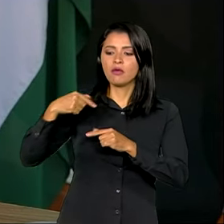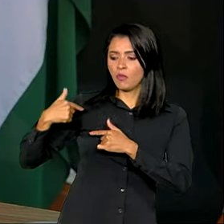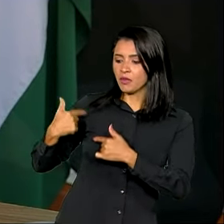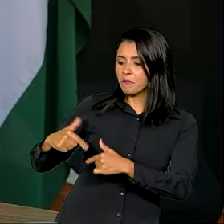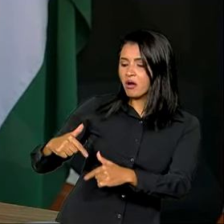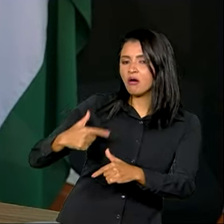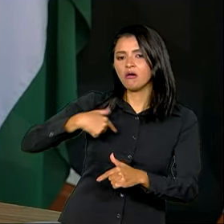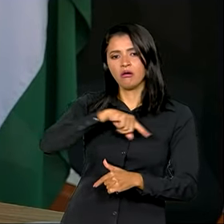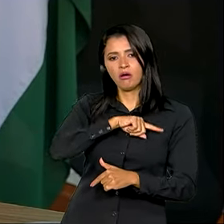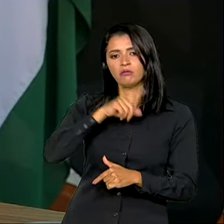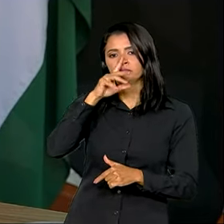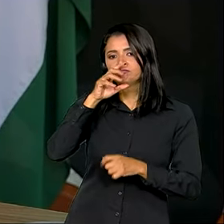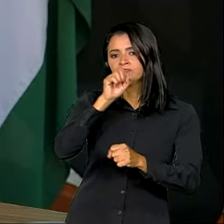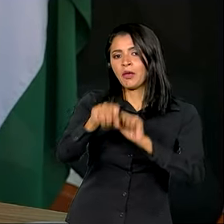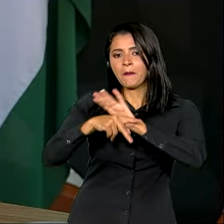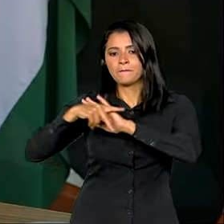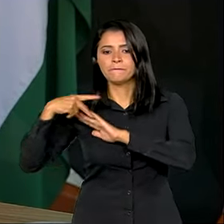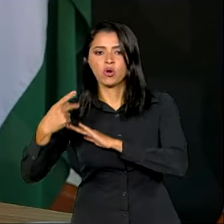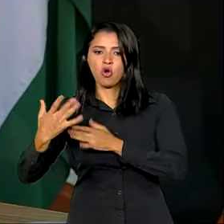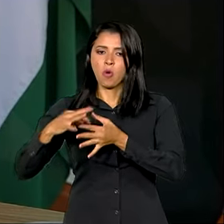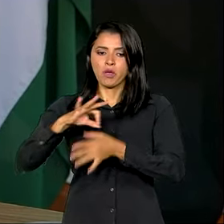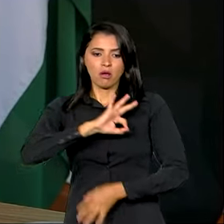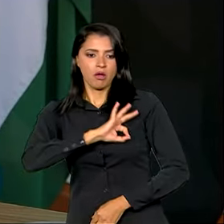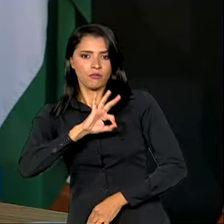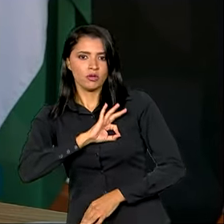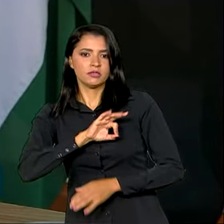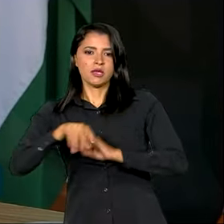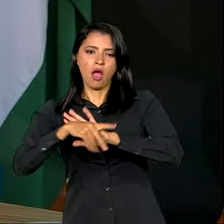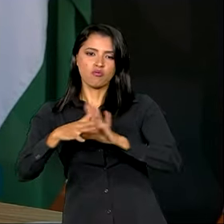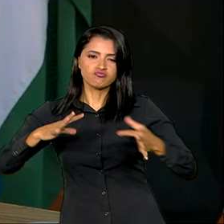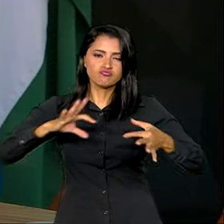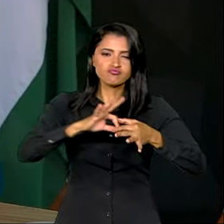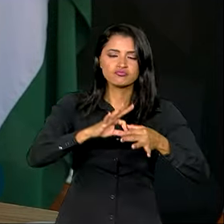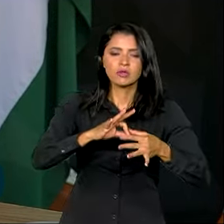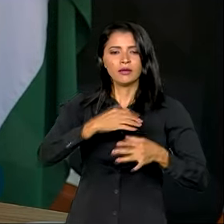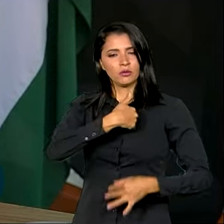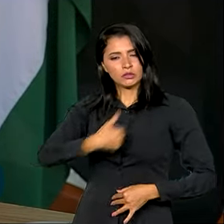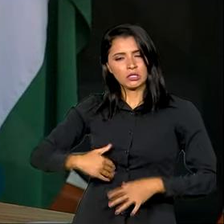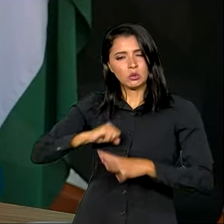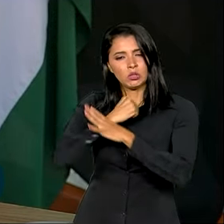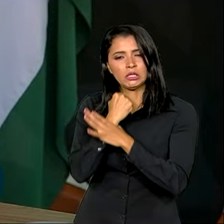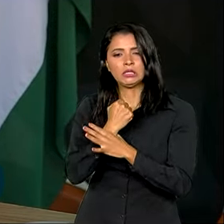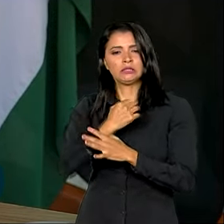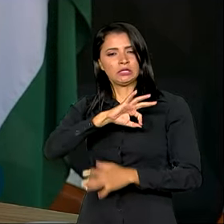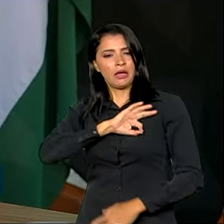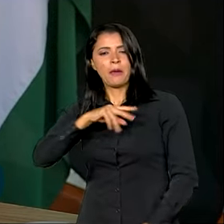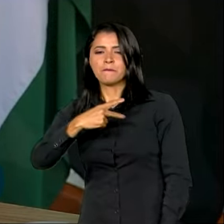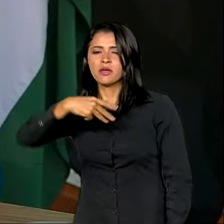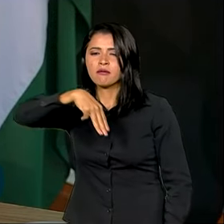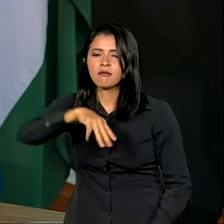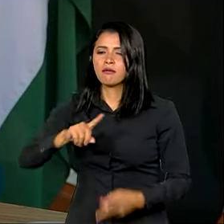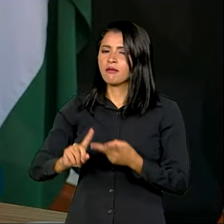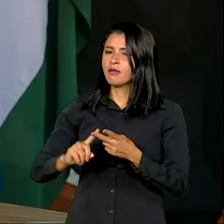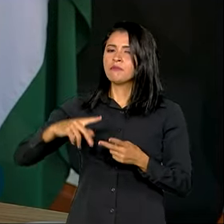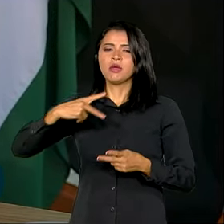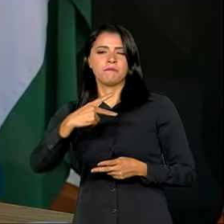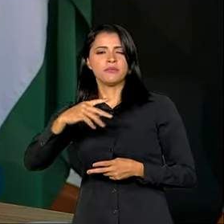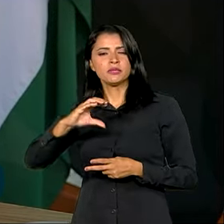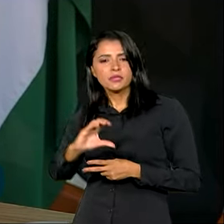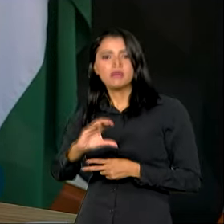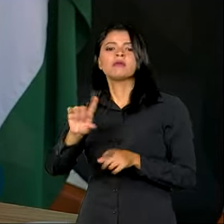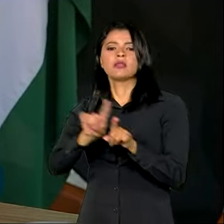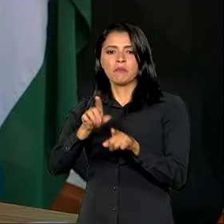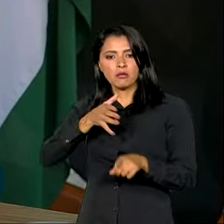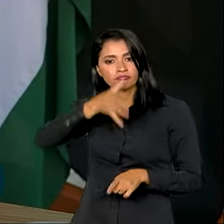muito forte das forças vinculadas à segurança pública, trabalho da Polícia Militar, trabalho da Polícia Civil, presença do Corpo de